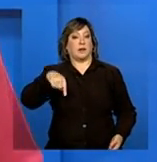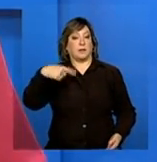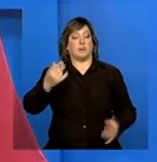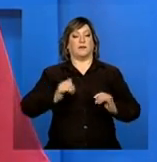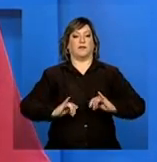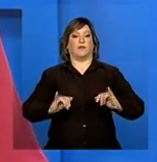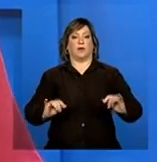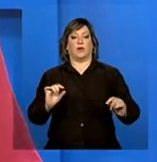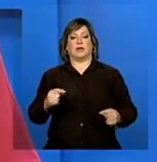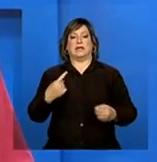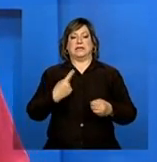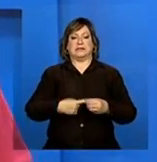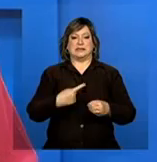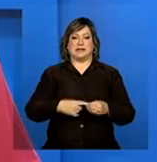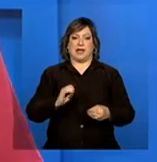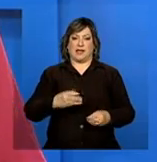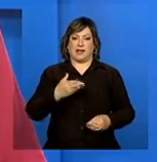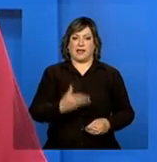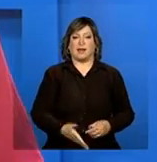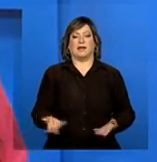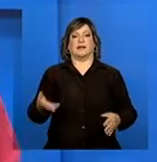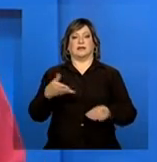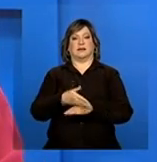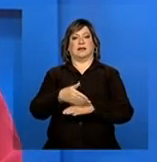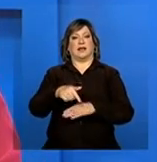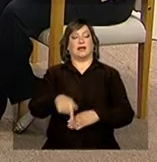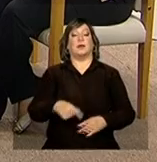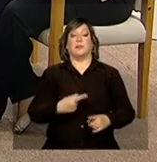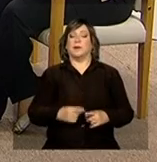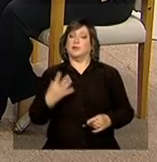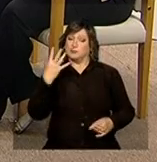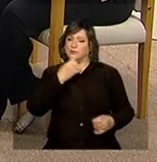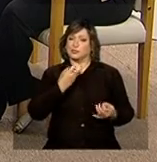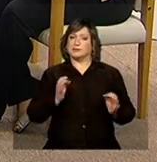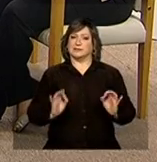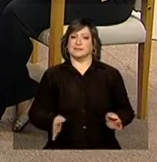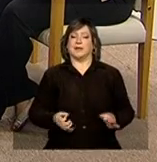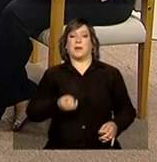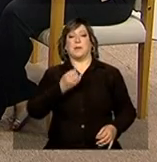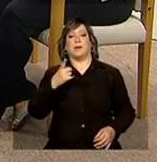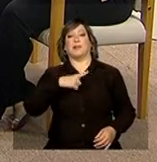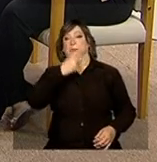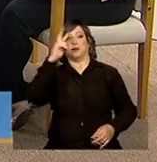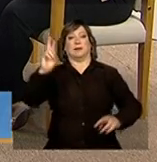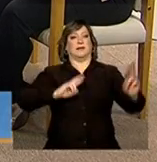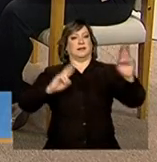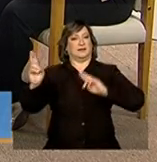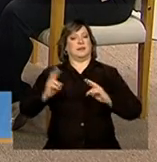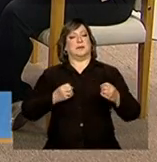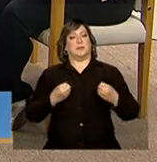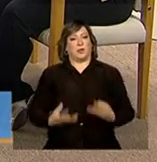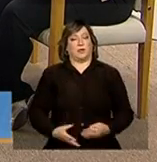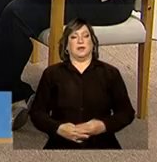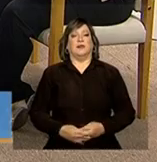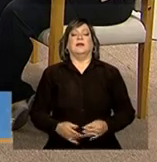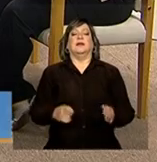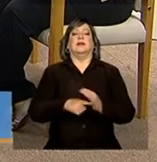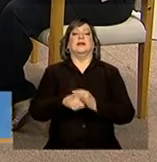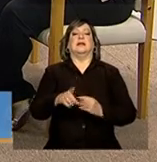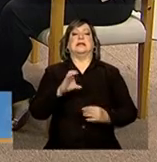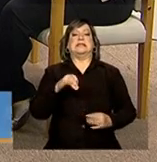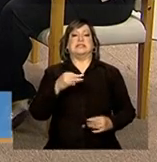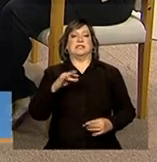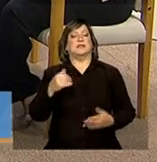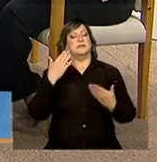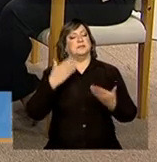Olha, a cidade foi essa, a participação foi essa. Porque é bacana, né? A gente ter esse retorno desse pessoal. Cintia, seja bem-vinda.